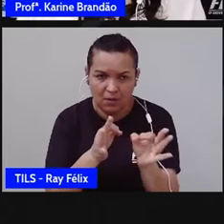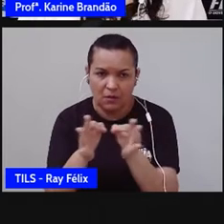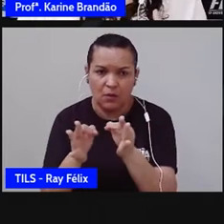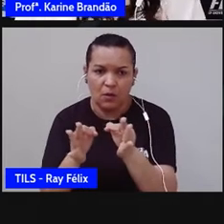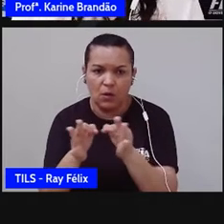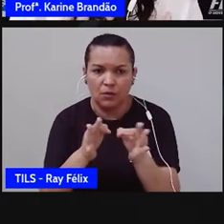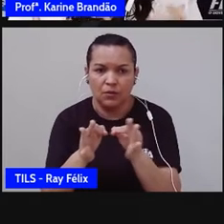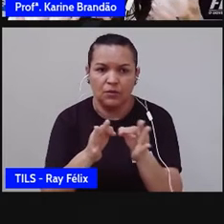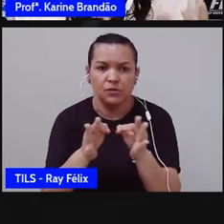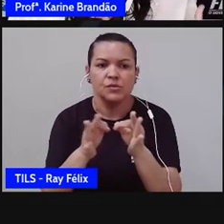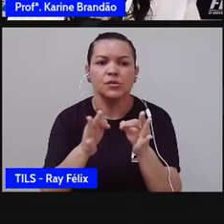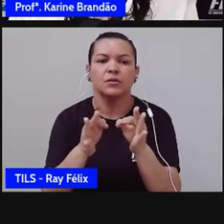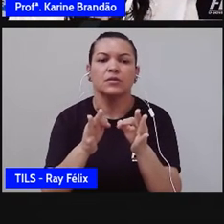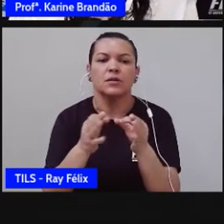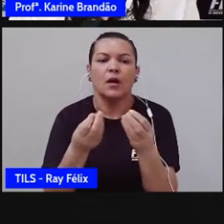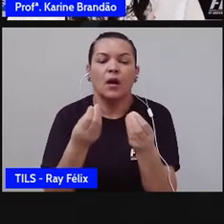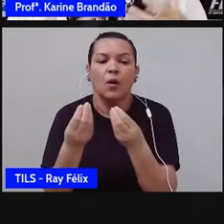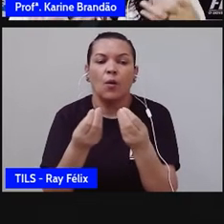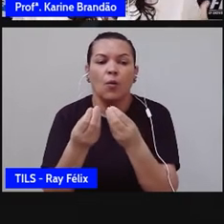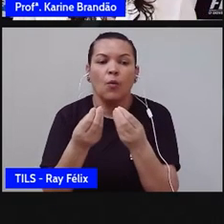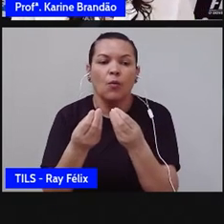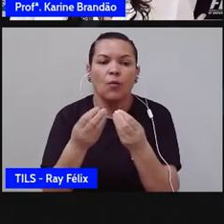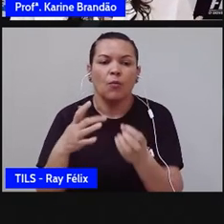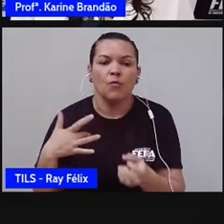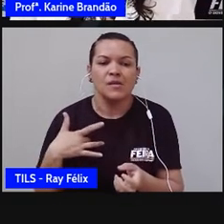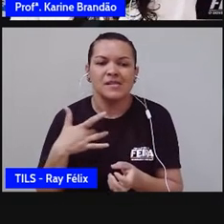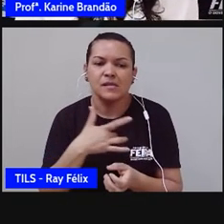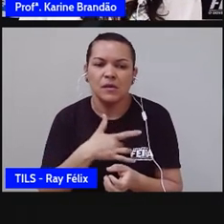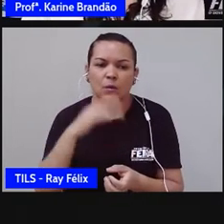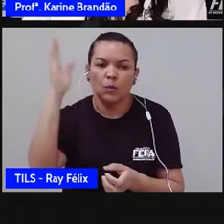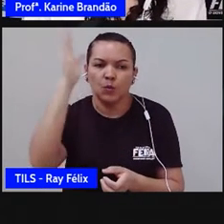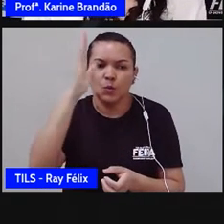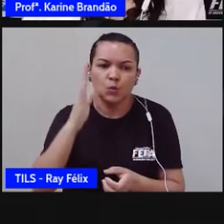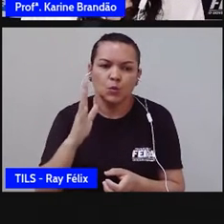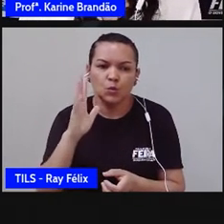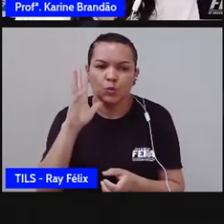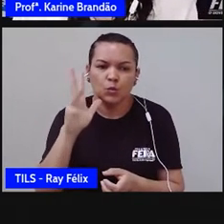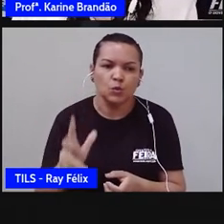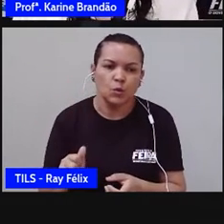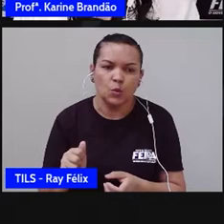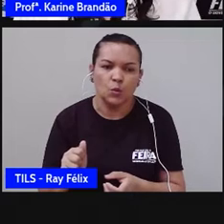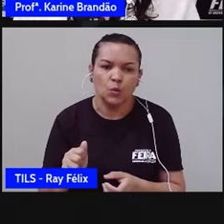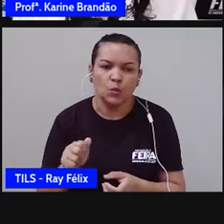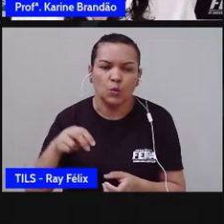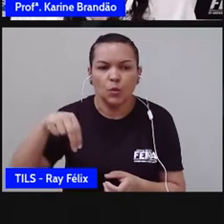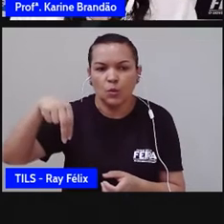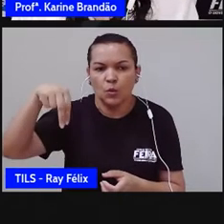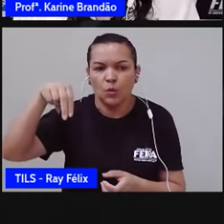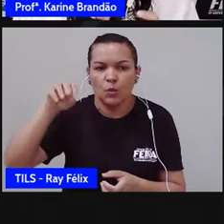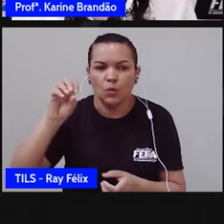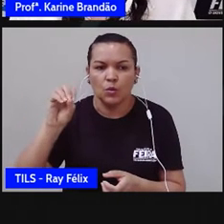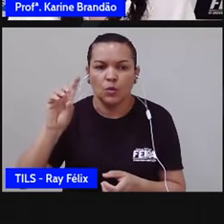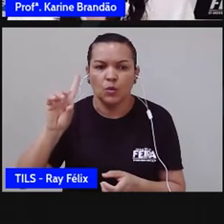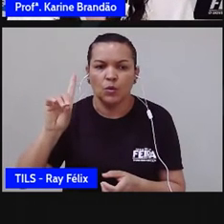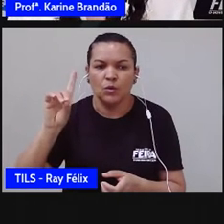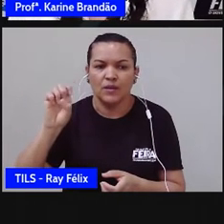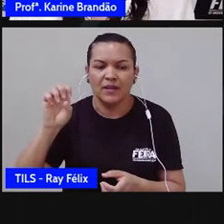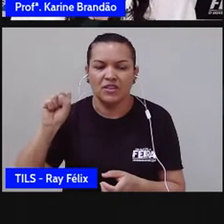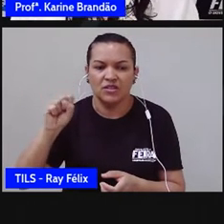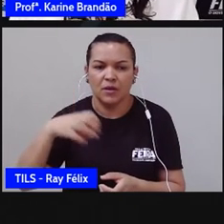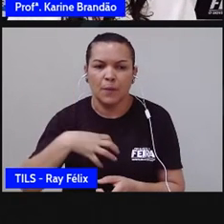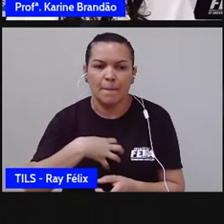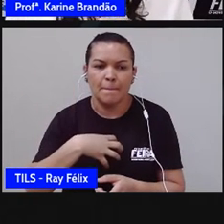como funcionar a saúde em todo o Brasil, como nós aqui do Nordeste, na Bahia, em Feira de